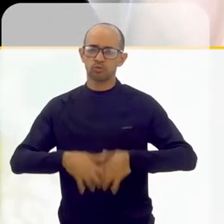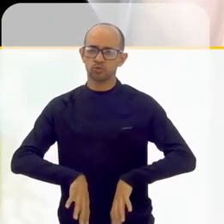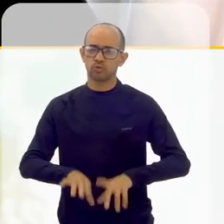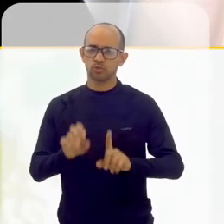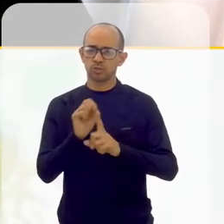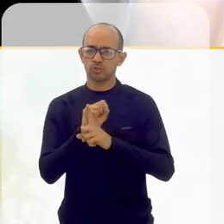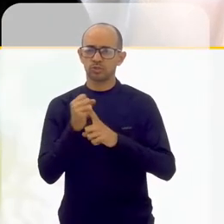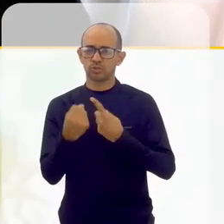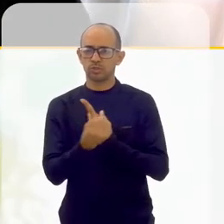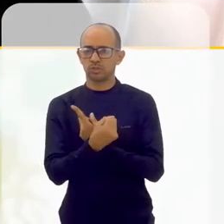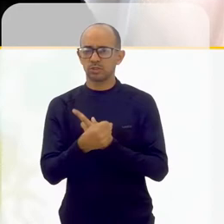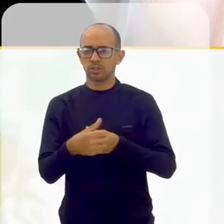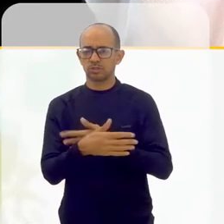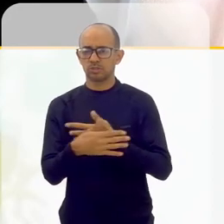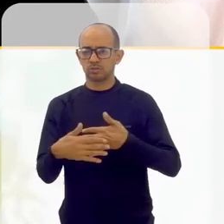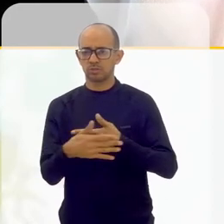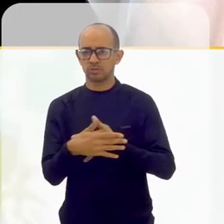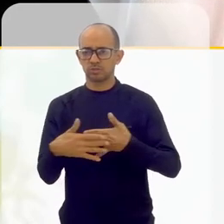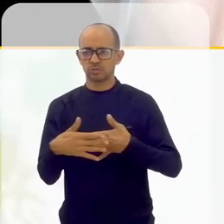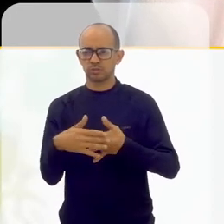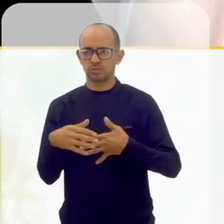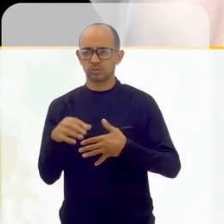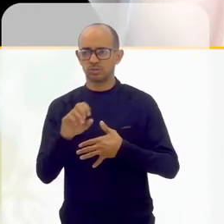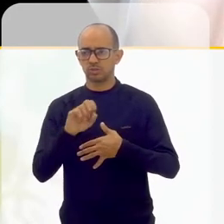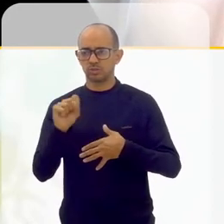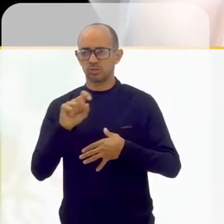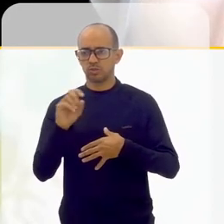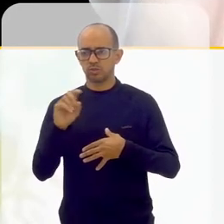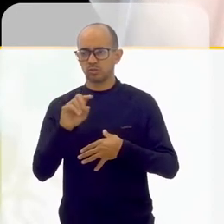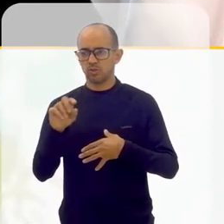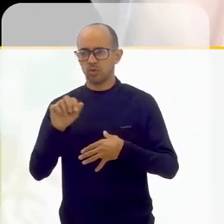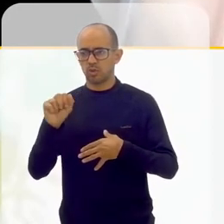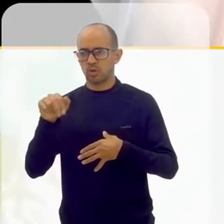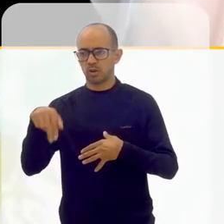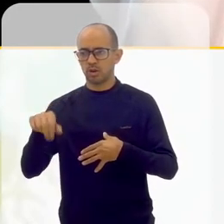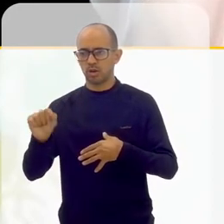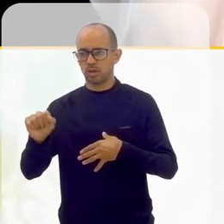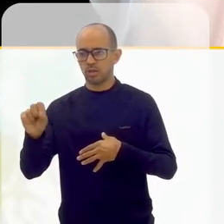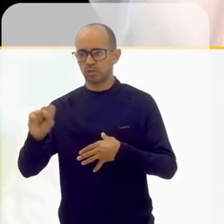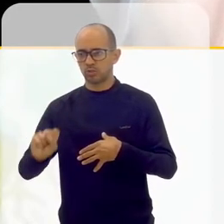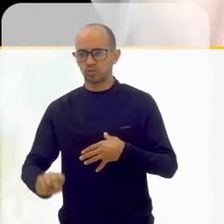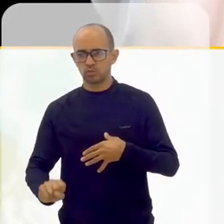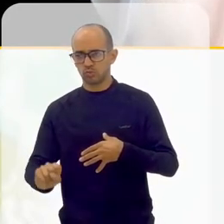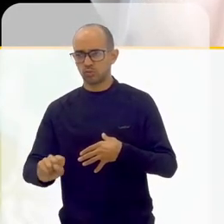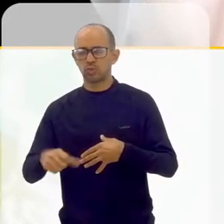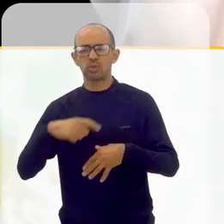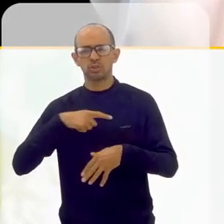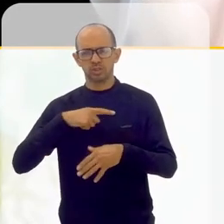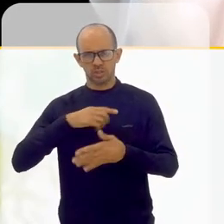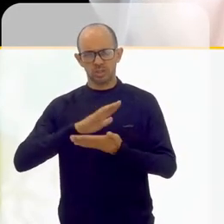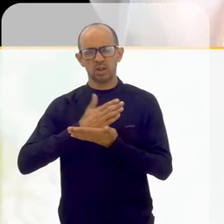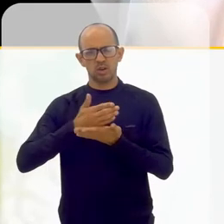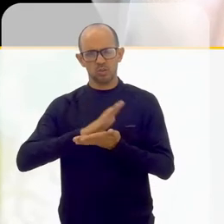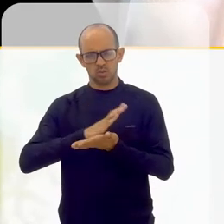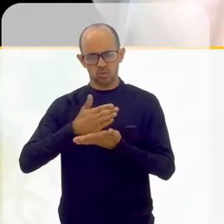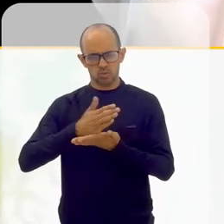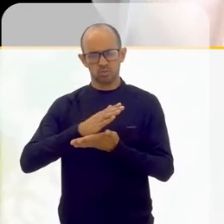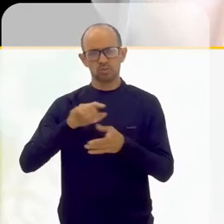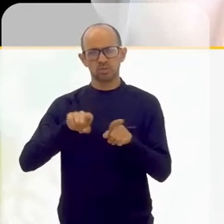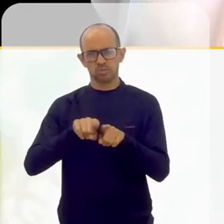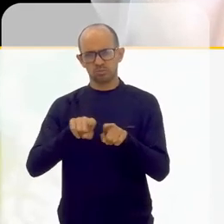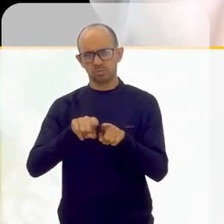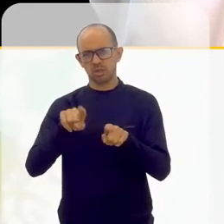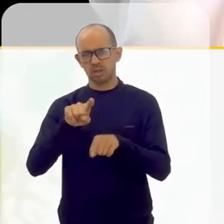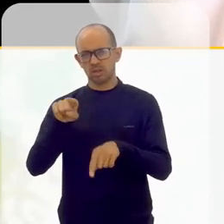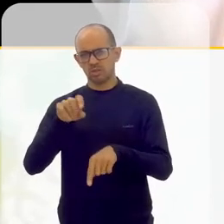maioria dos teatros estão no centro da cidade, estão na zona sul da cidade. A gente tem alguns espaços culturais na Zona Norte, as humanas culturais do Guaranas